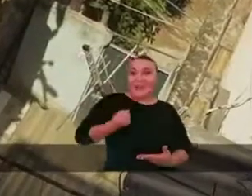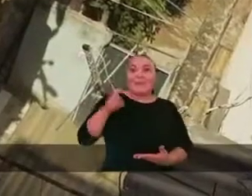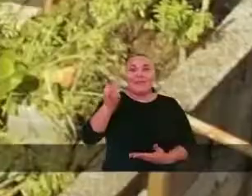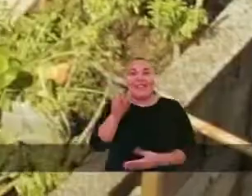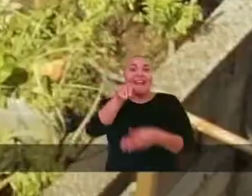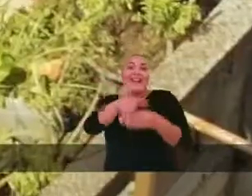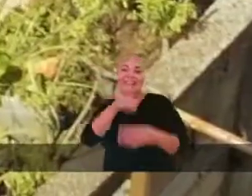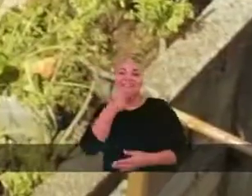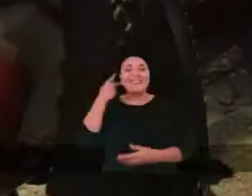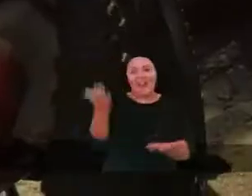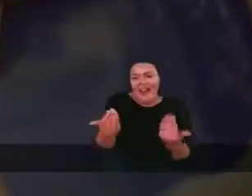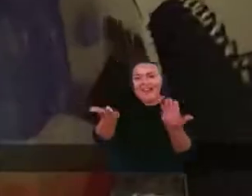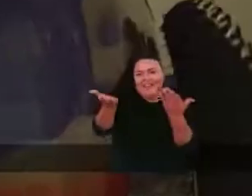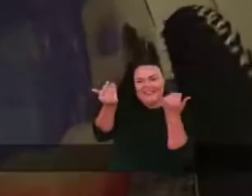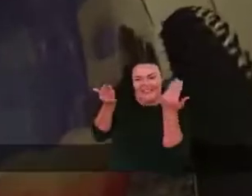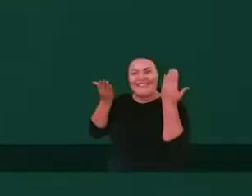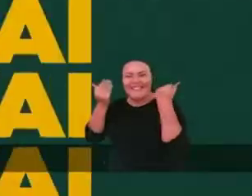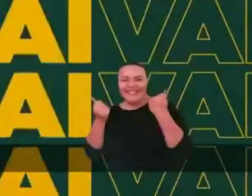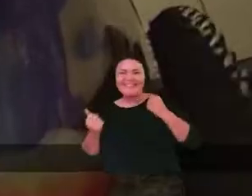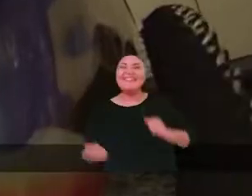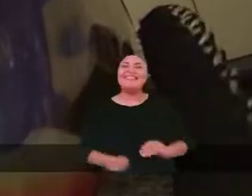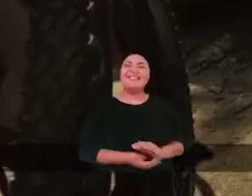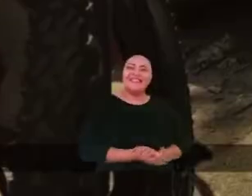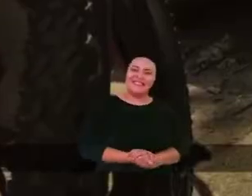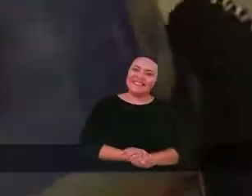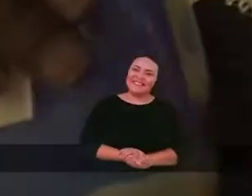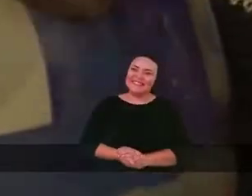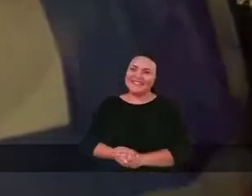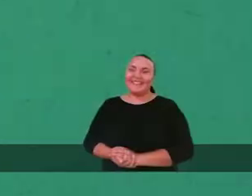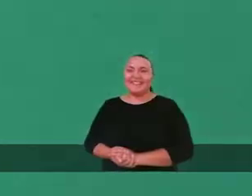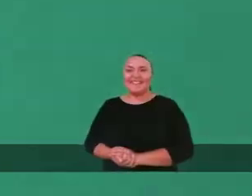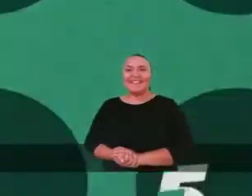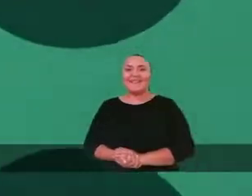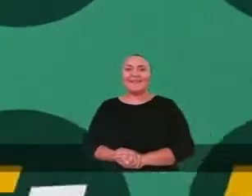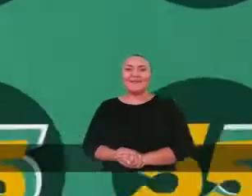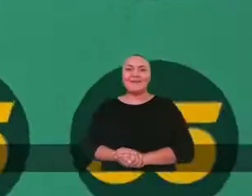dessa vez. É 5x5, vou de Calil. Vai, vai, vai.